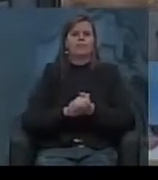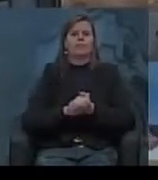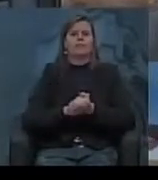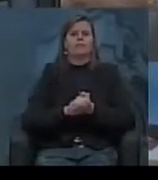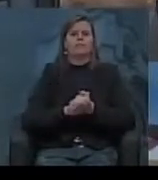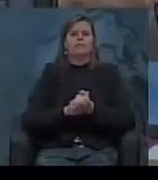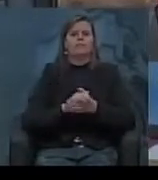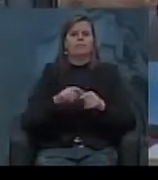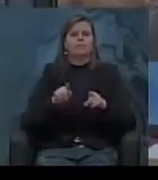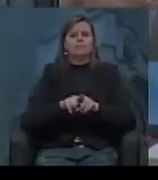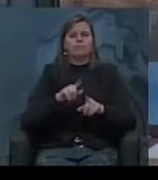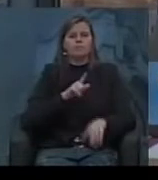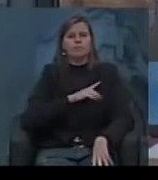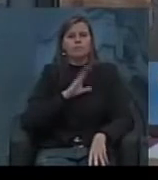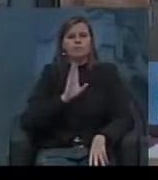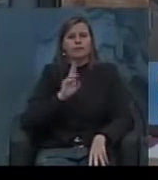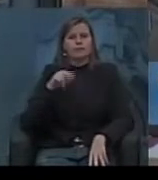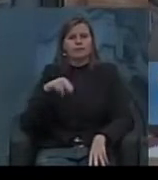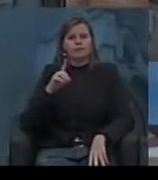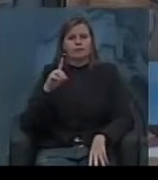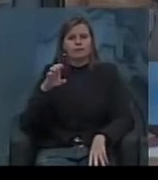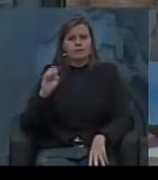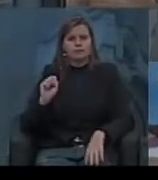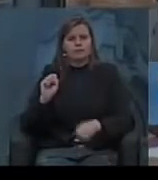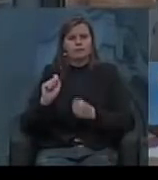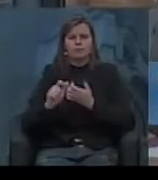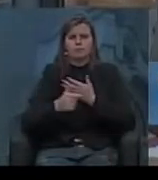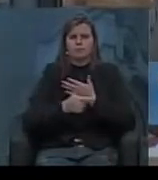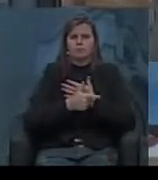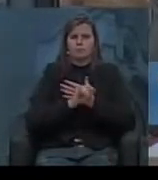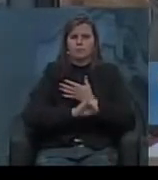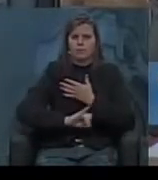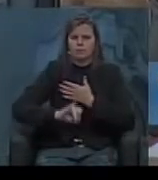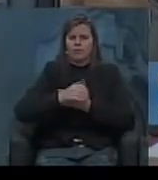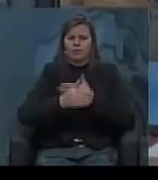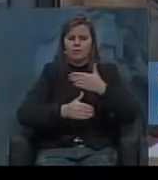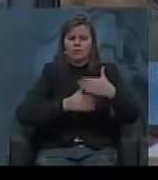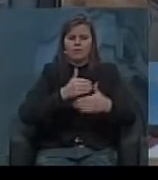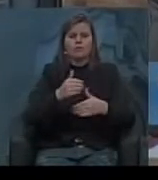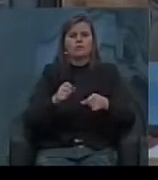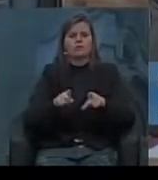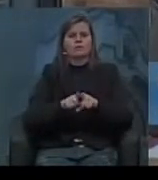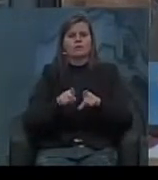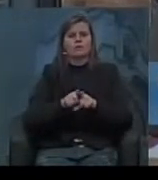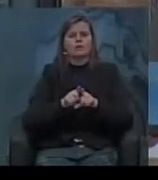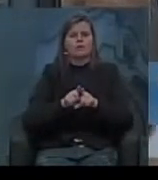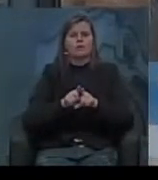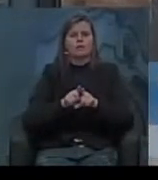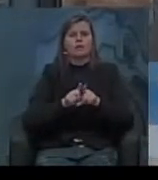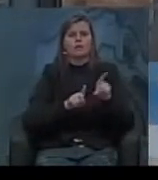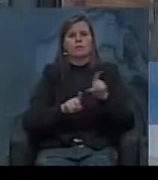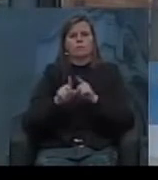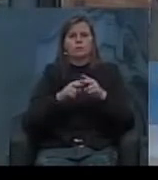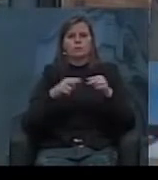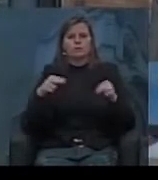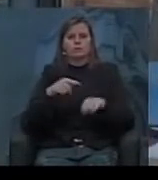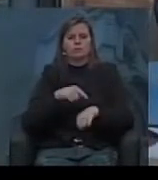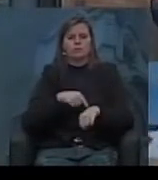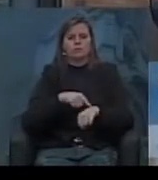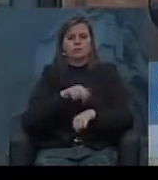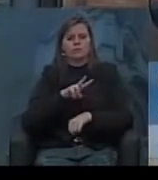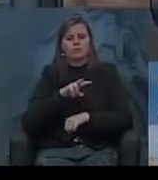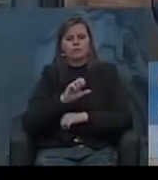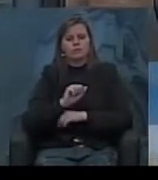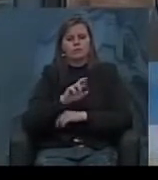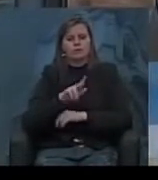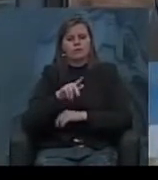A gente ainda tem o BNDES, tendo um papel importante no desenvolvimento. E a gente tem a questão de algumas visões, na época do Vargas, e encerrando,